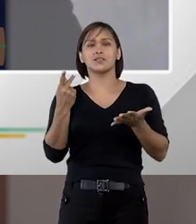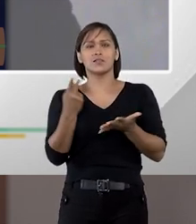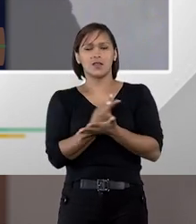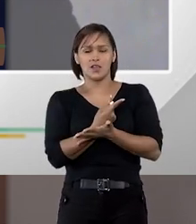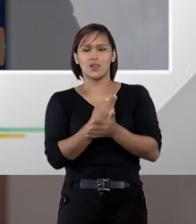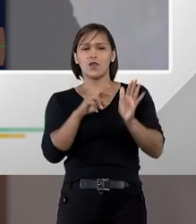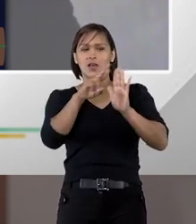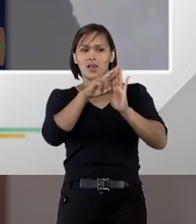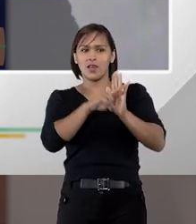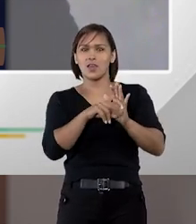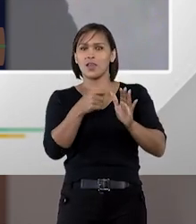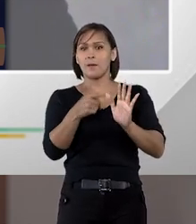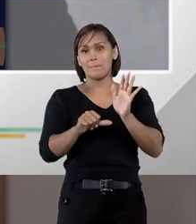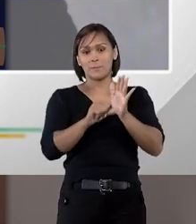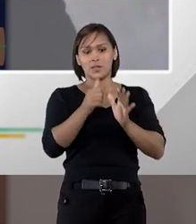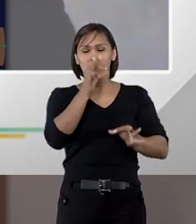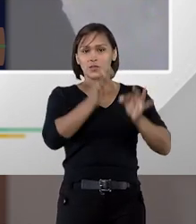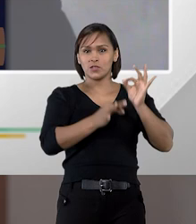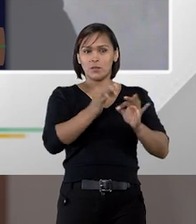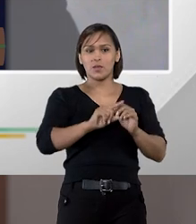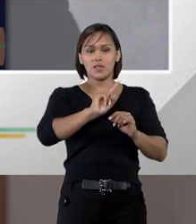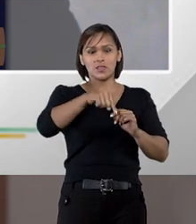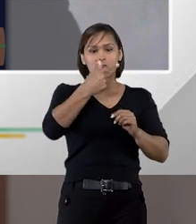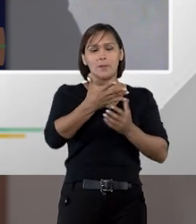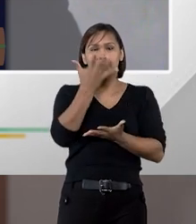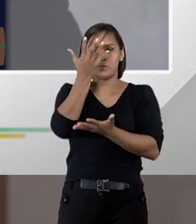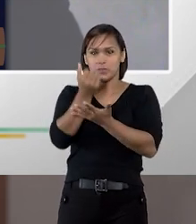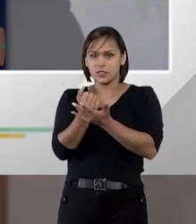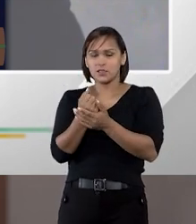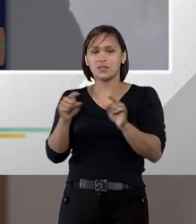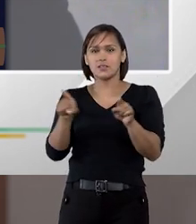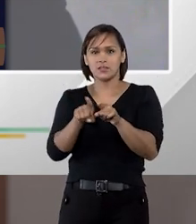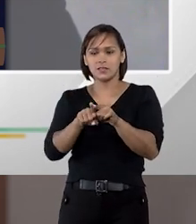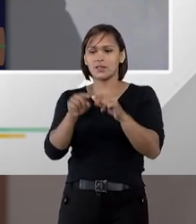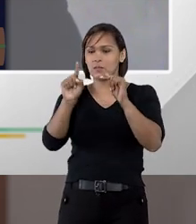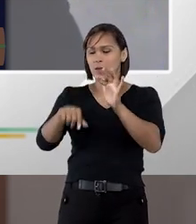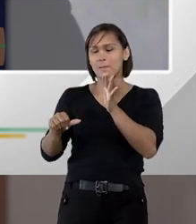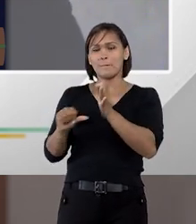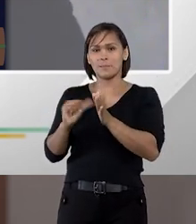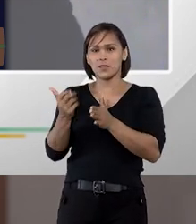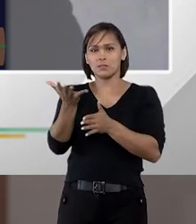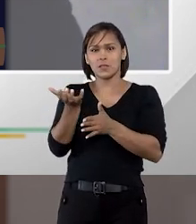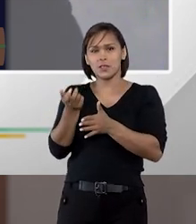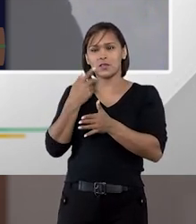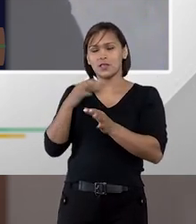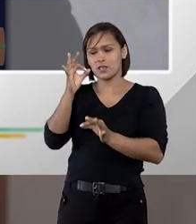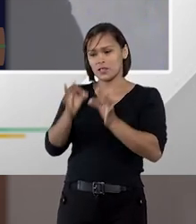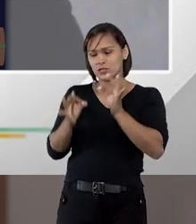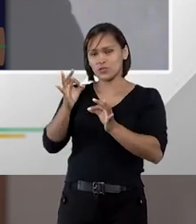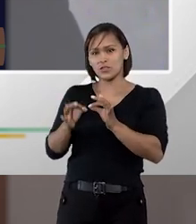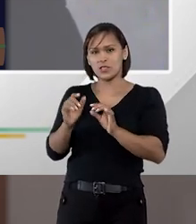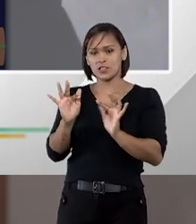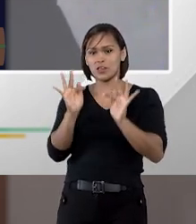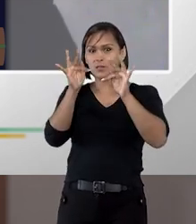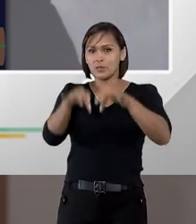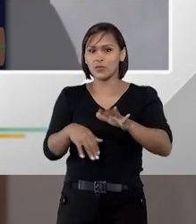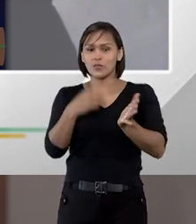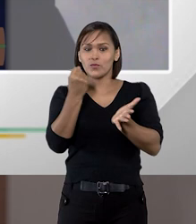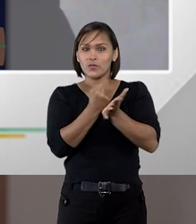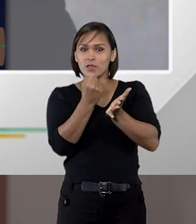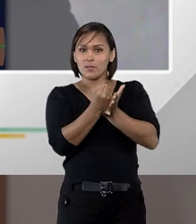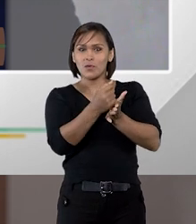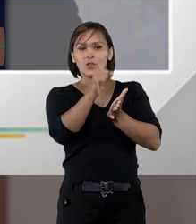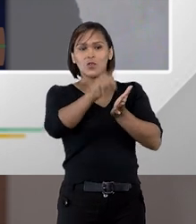regra é fazer primeiro o julgamento e depois a habilitação, e também teremos aí primeiro a adjudicação e por fim a